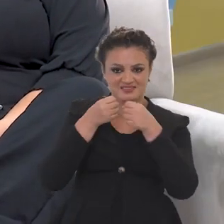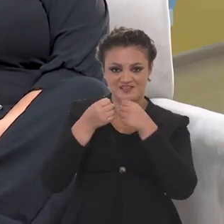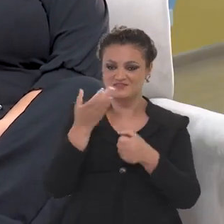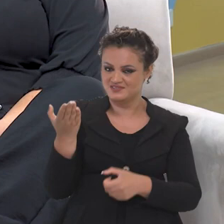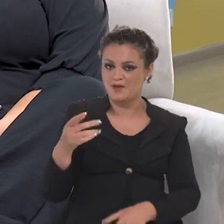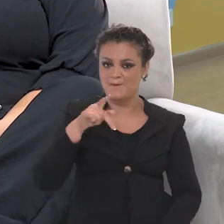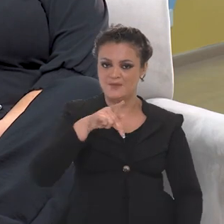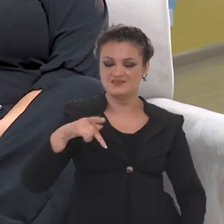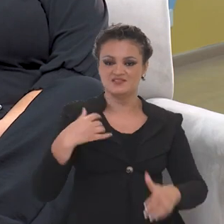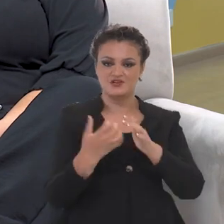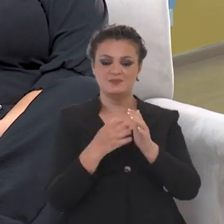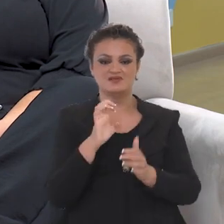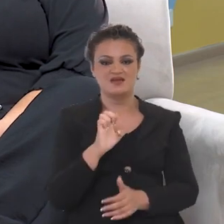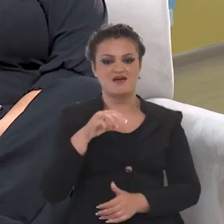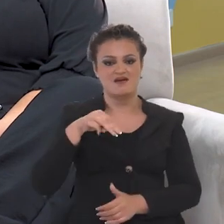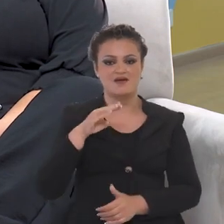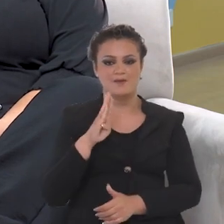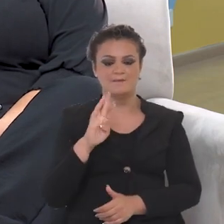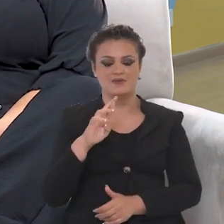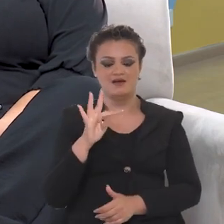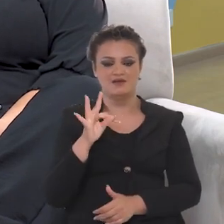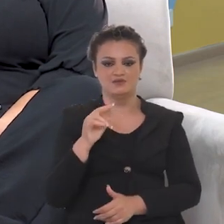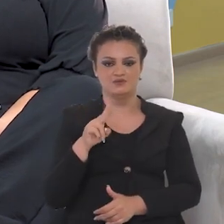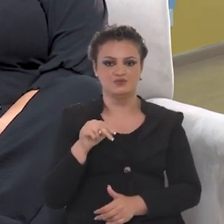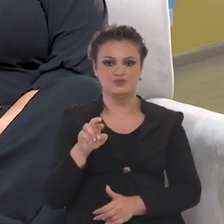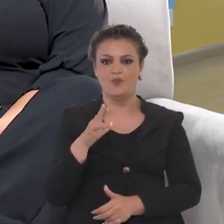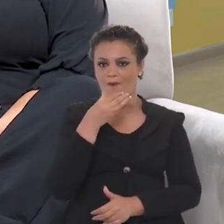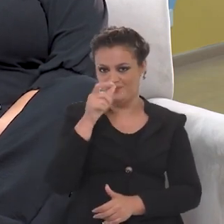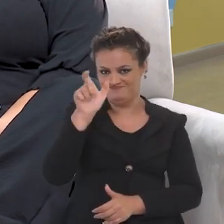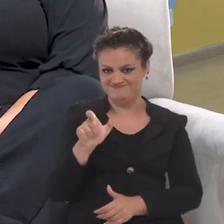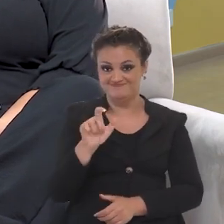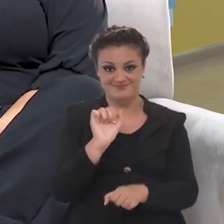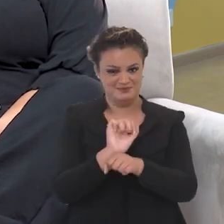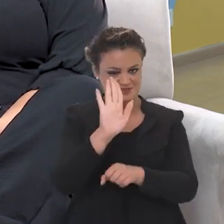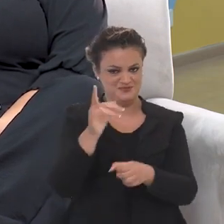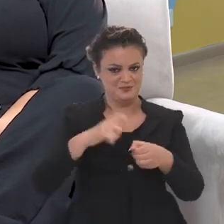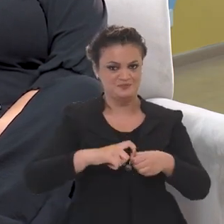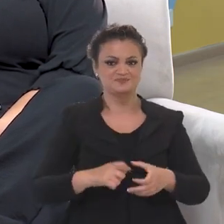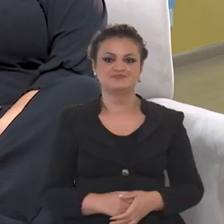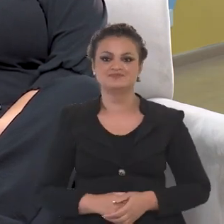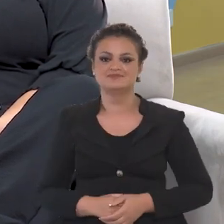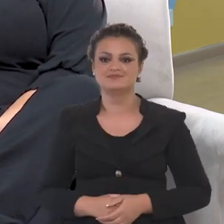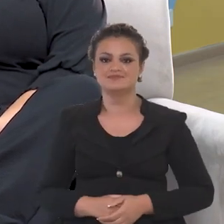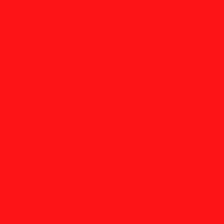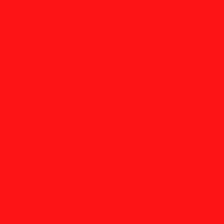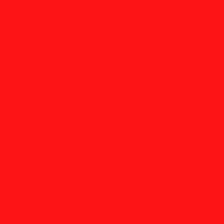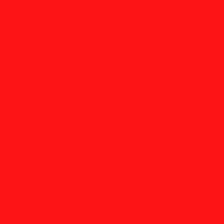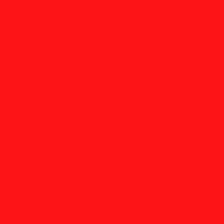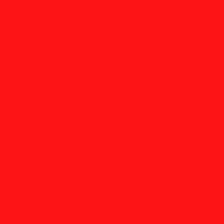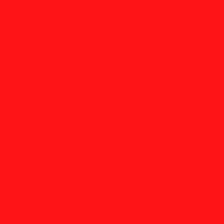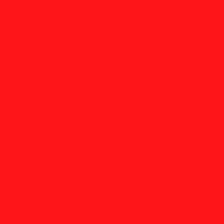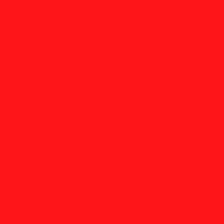intervalo. entrevistado desta edição do Brasil em Pauta é o presidente da Embaratur, Marcelo Freixo. Não saia daí.